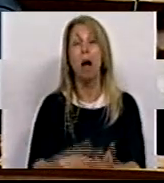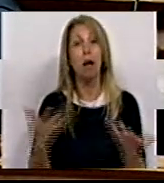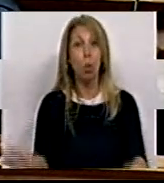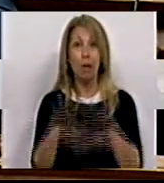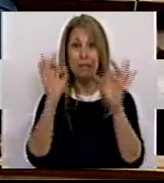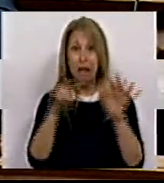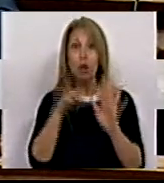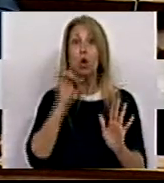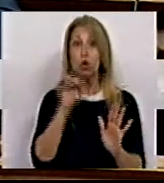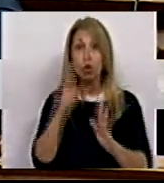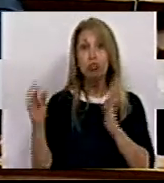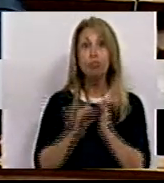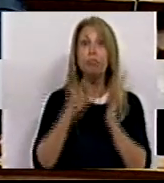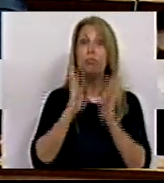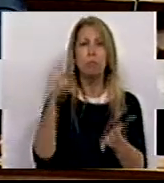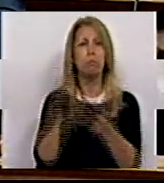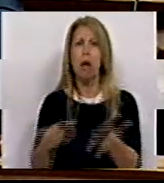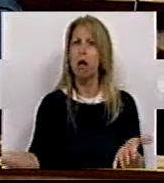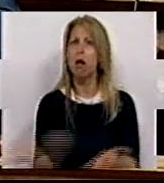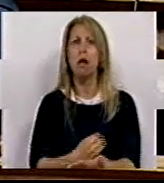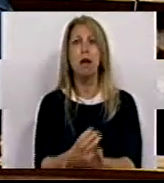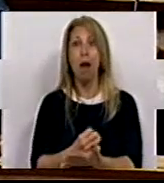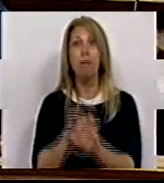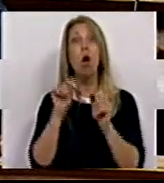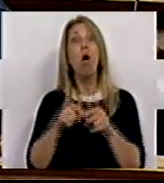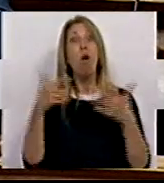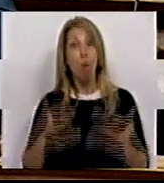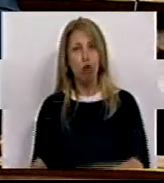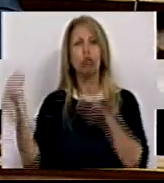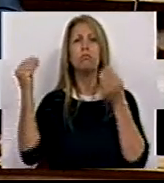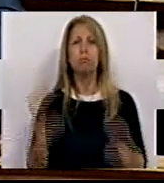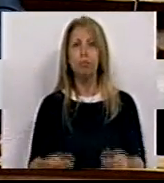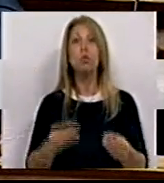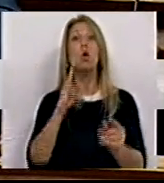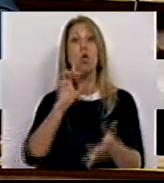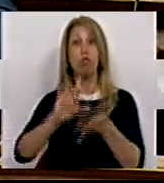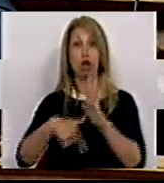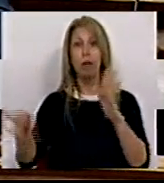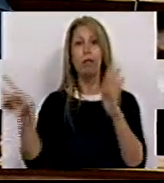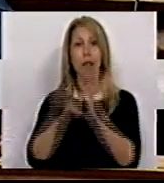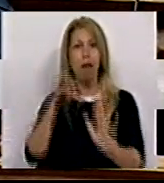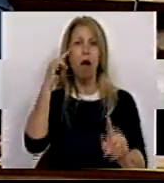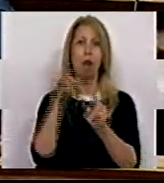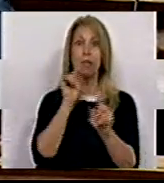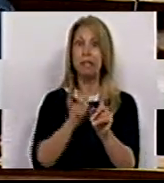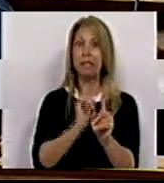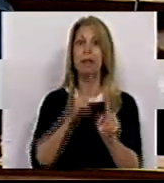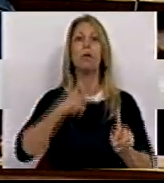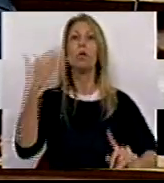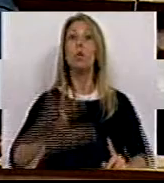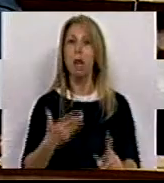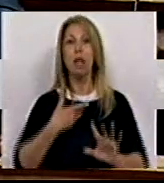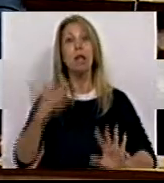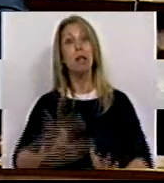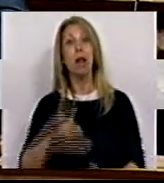devem ser disponibilizados gratuitamente, apresenta hoje um projeto de lei que assegura esse objetivo. É uma iniciativa legislativa que defende os direitos dos